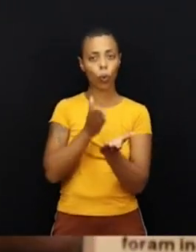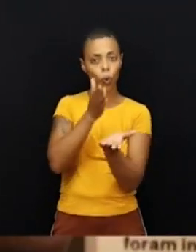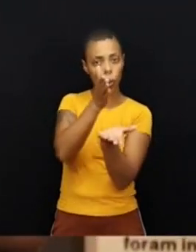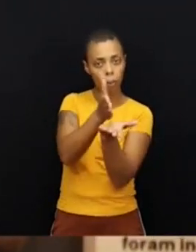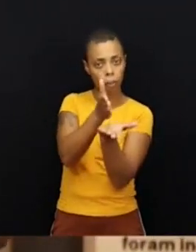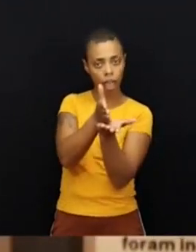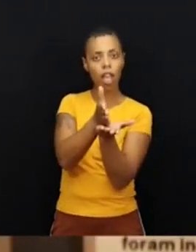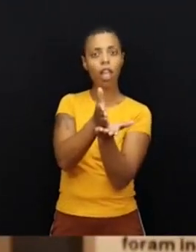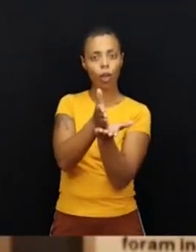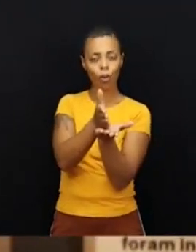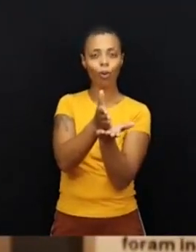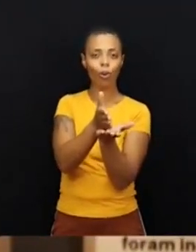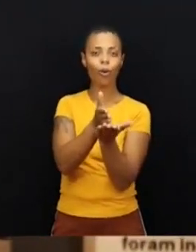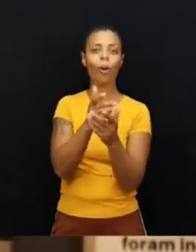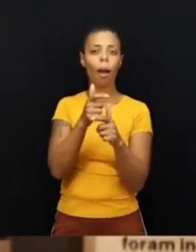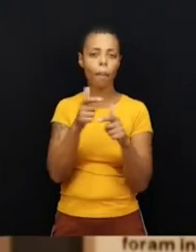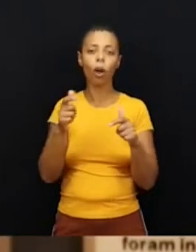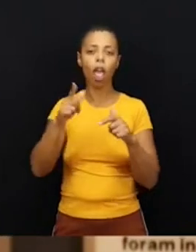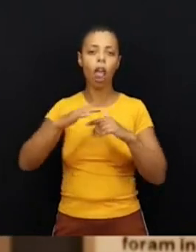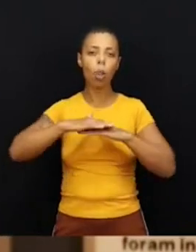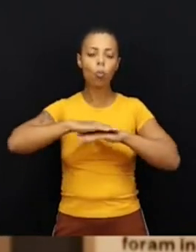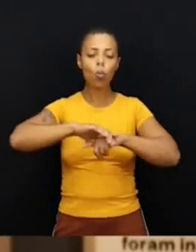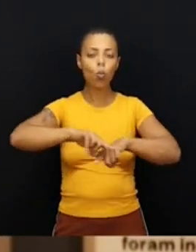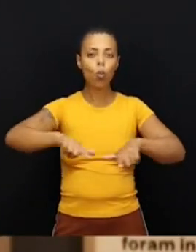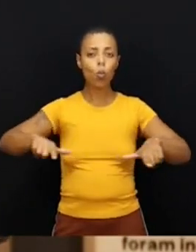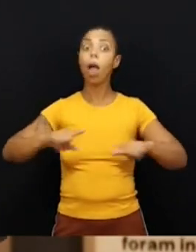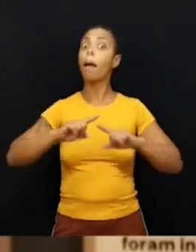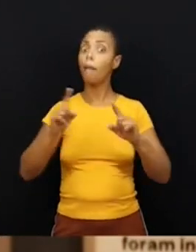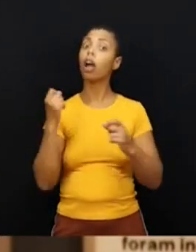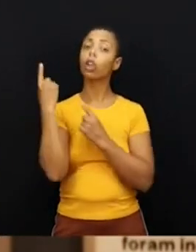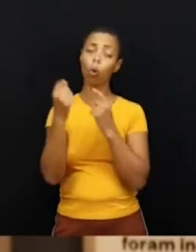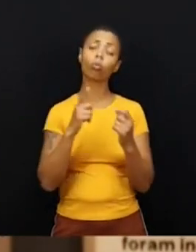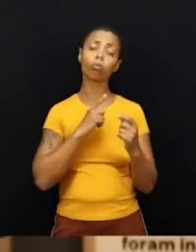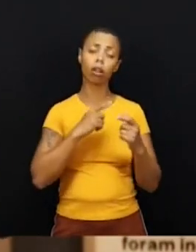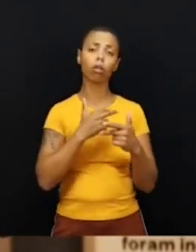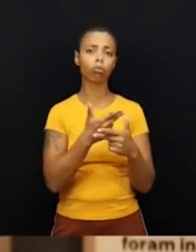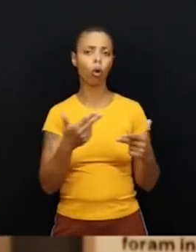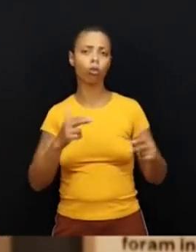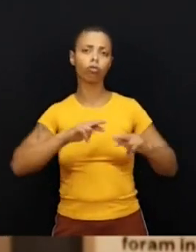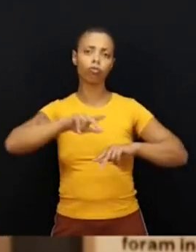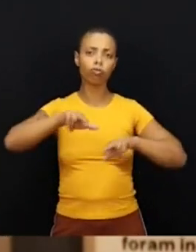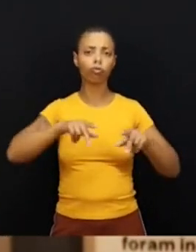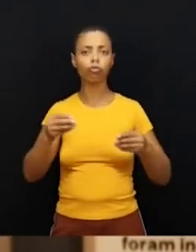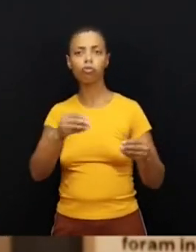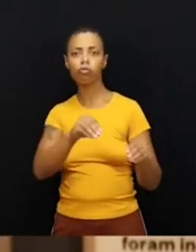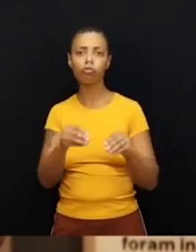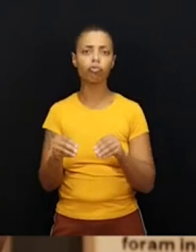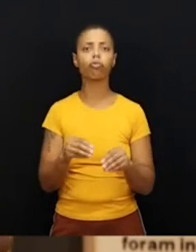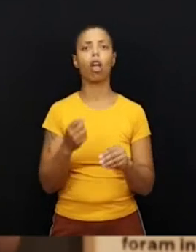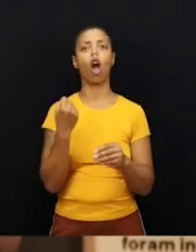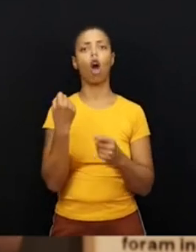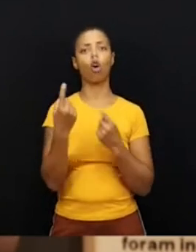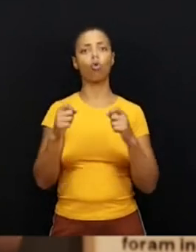ela geralmente é lisa, mas nem sempre são. Algumas tábuas, elas